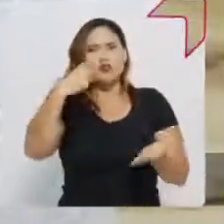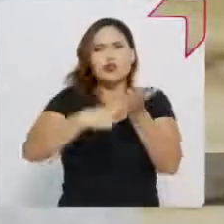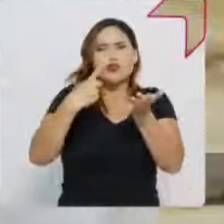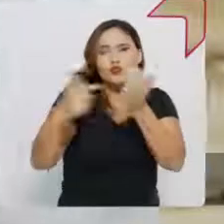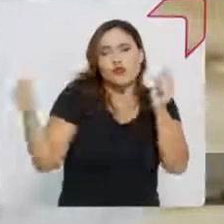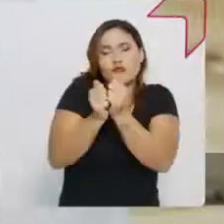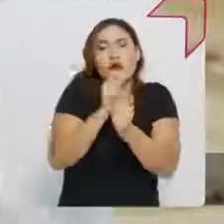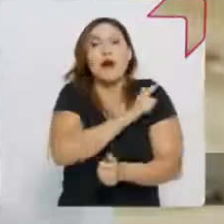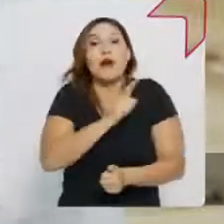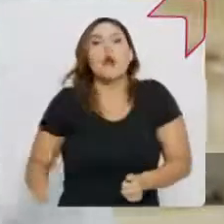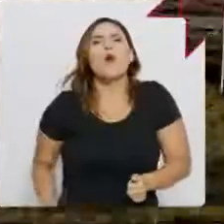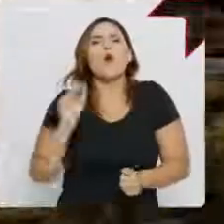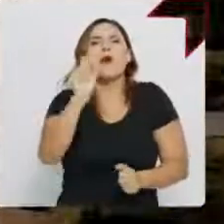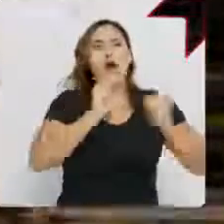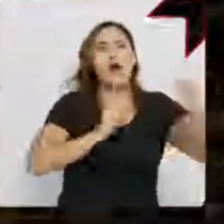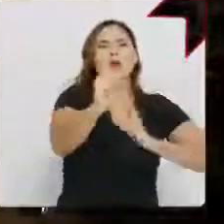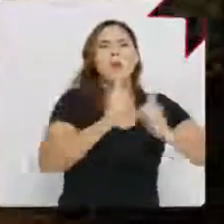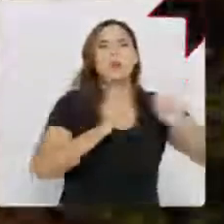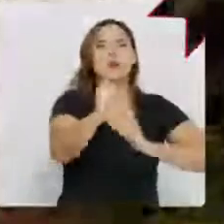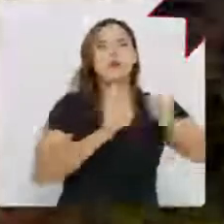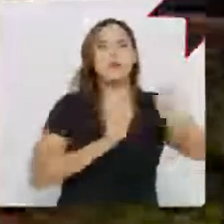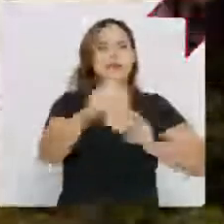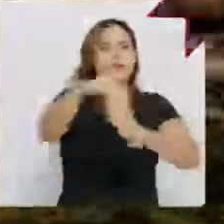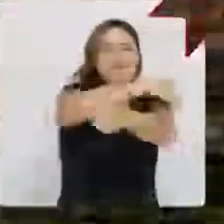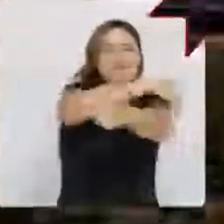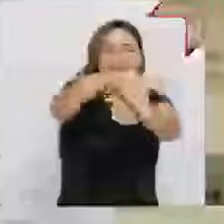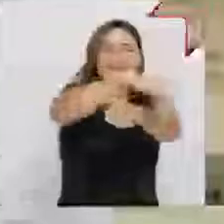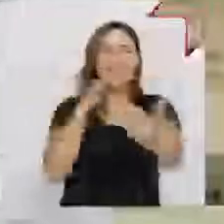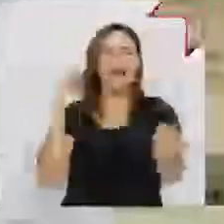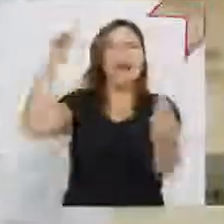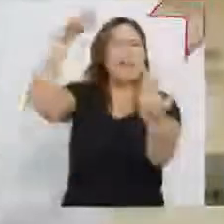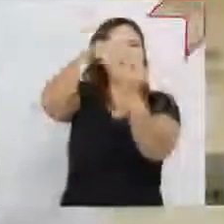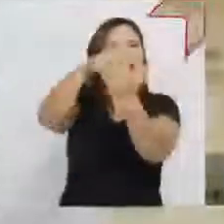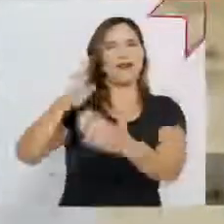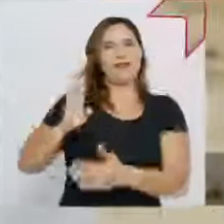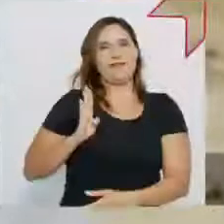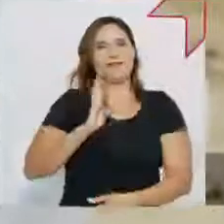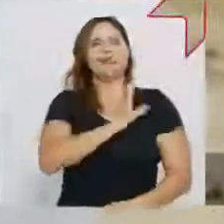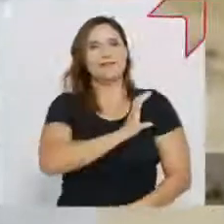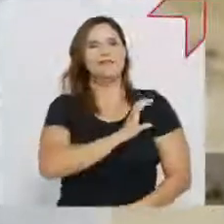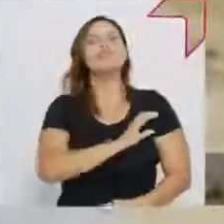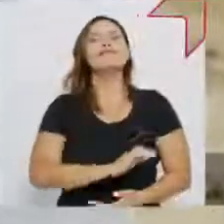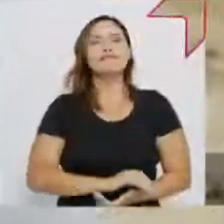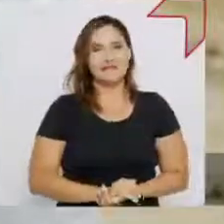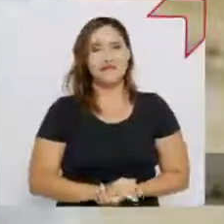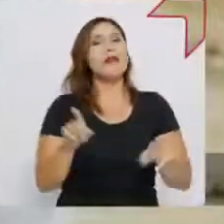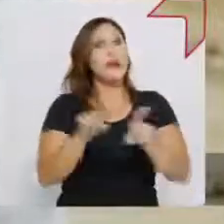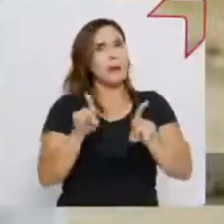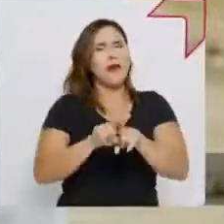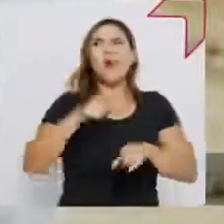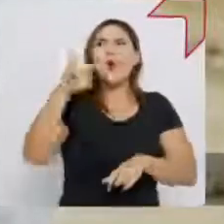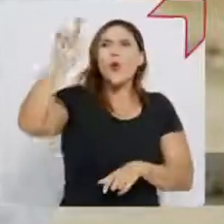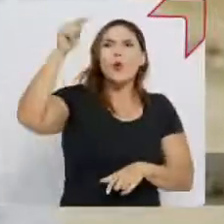Conquista, que é a duplicação desta avenida até o Anel Viário e prosseguindo também no sentido de Barra do Choça, além de duas outras